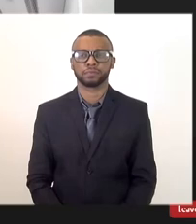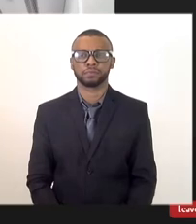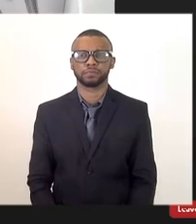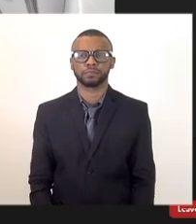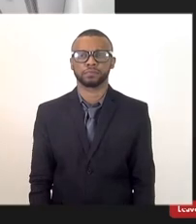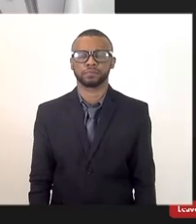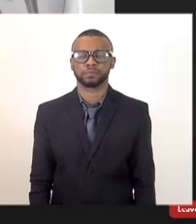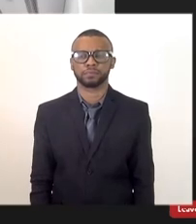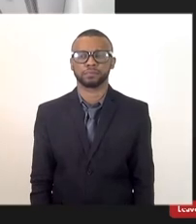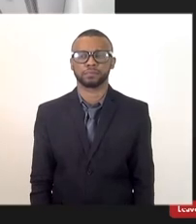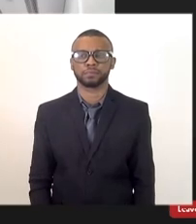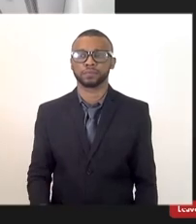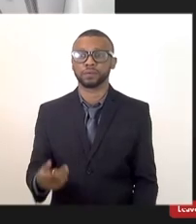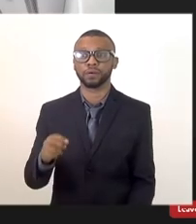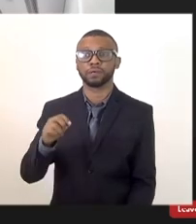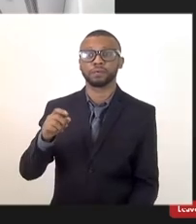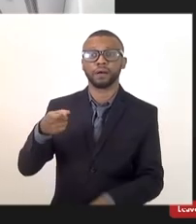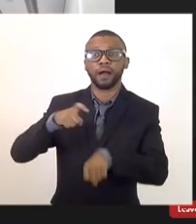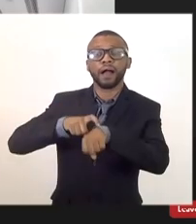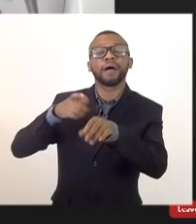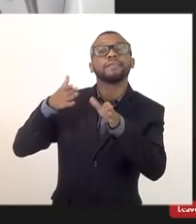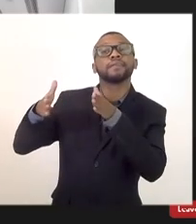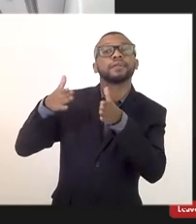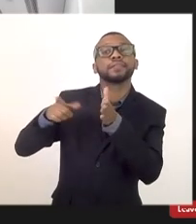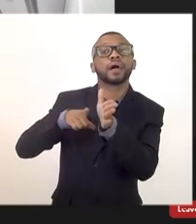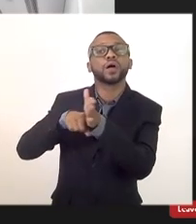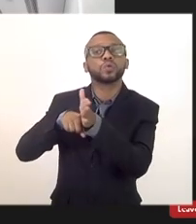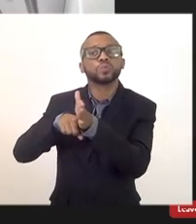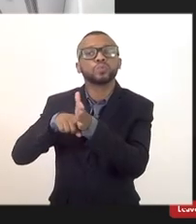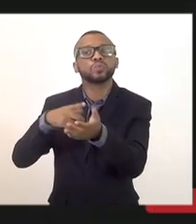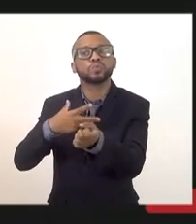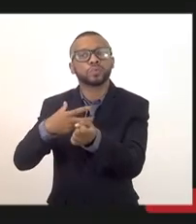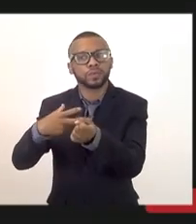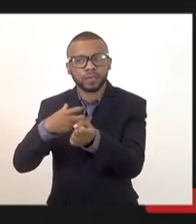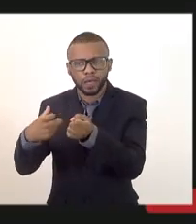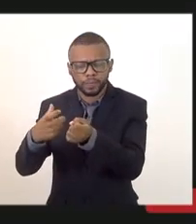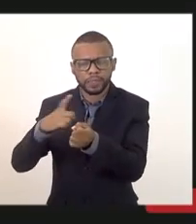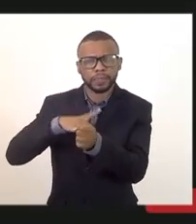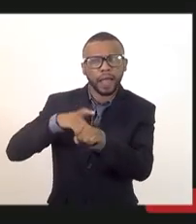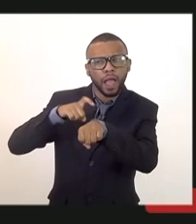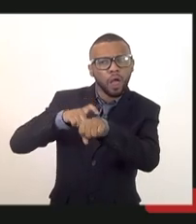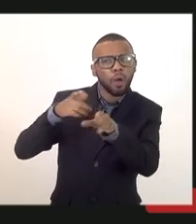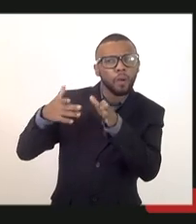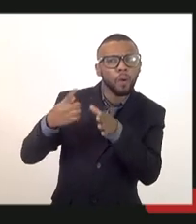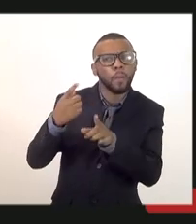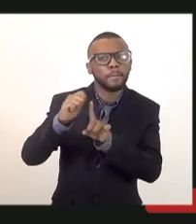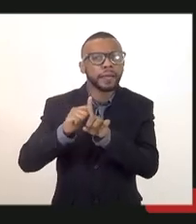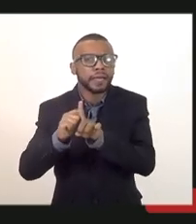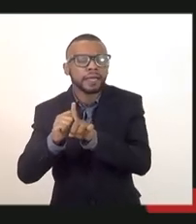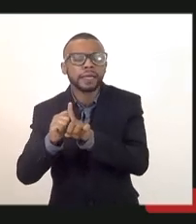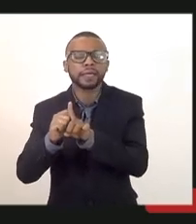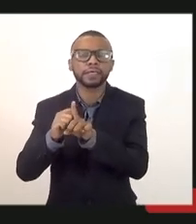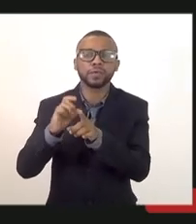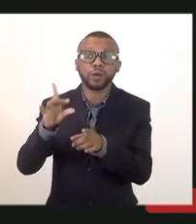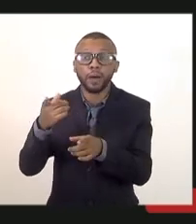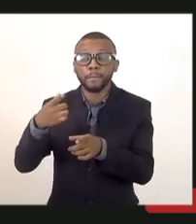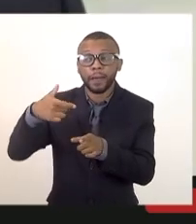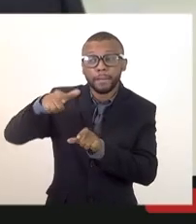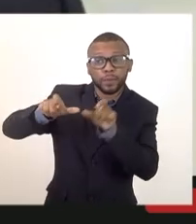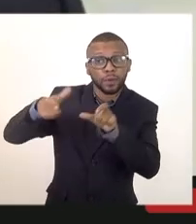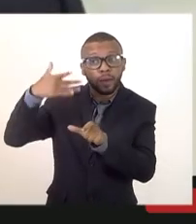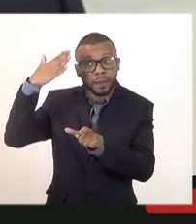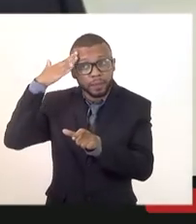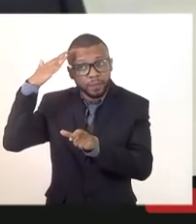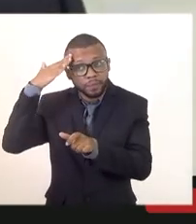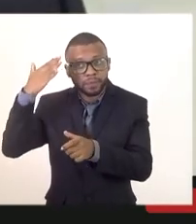a validade dos exames pra quem já puder adiantando tem uma validade é um mês só pra pessoa poder adiantar os